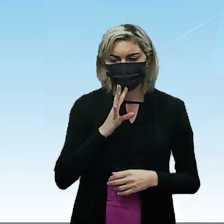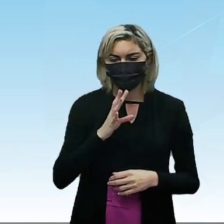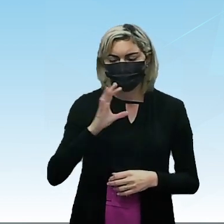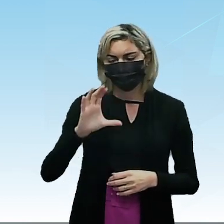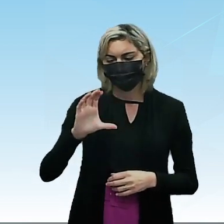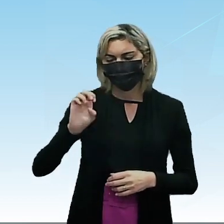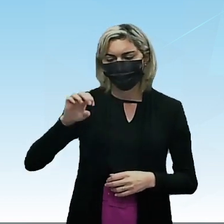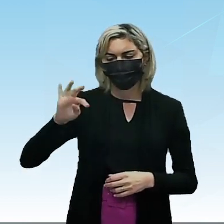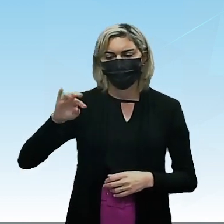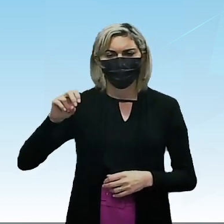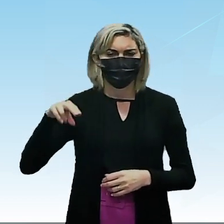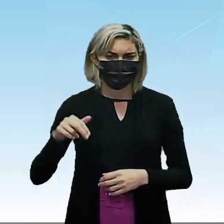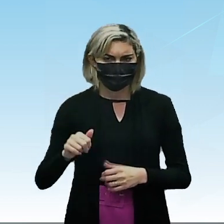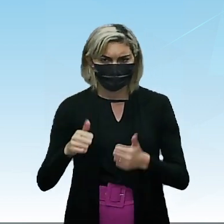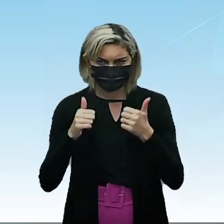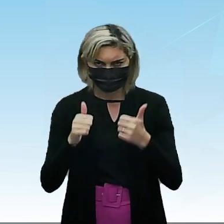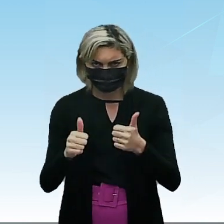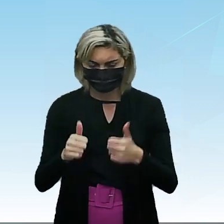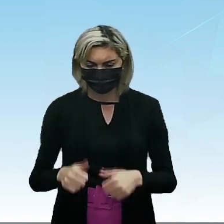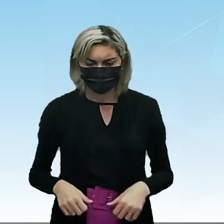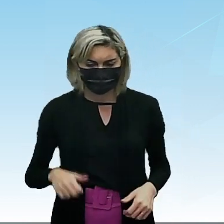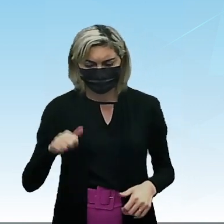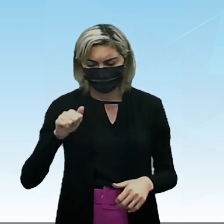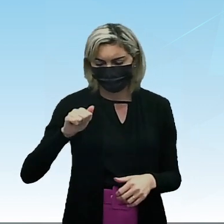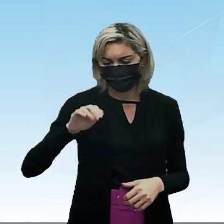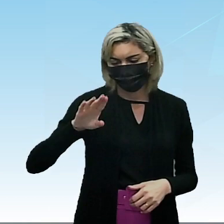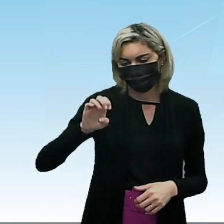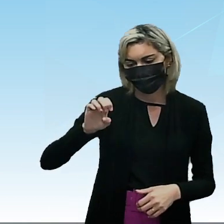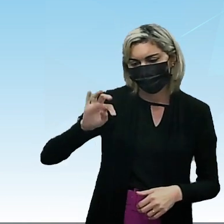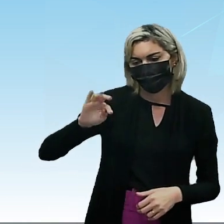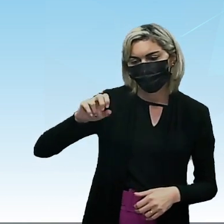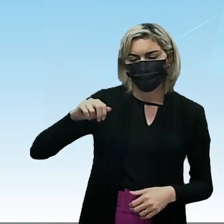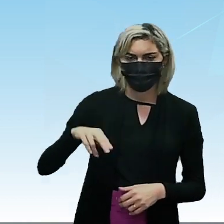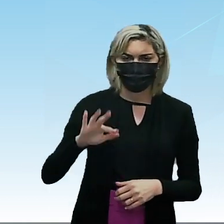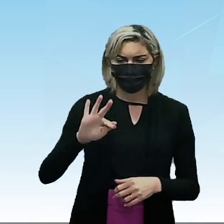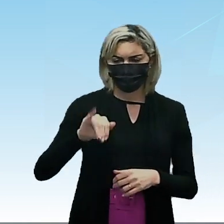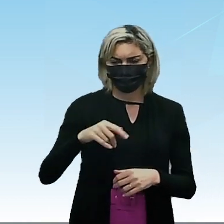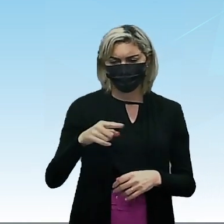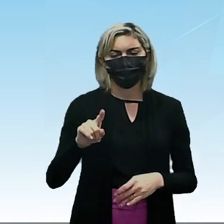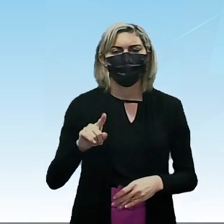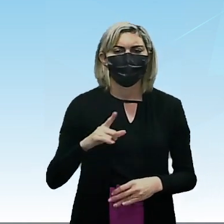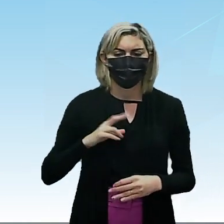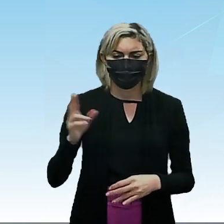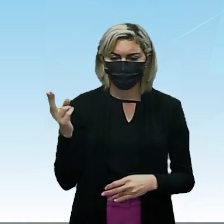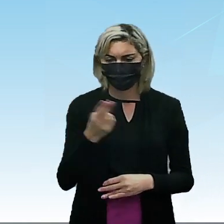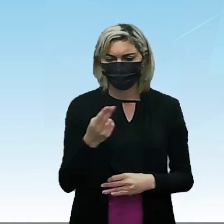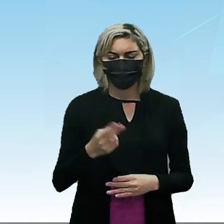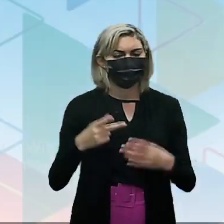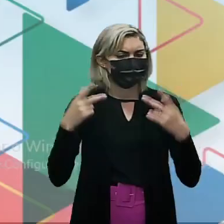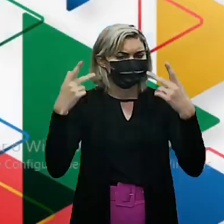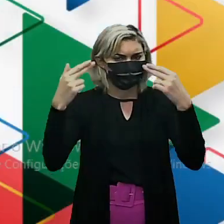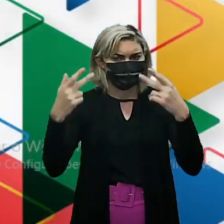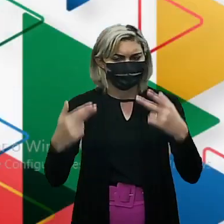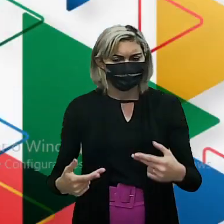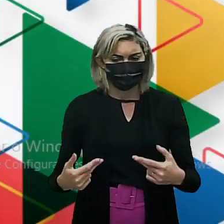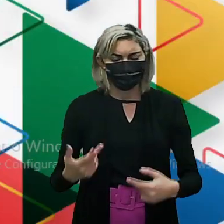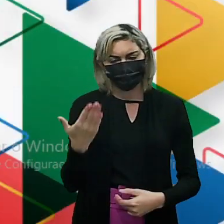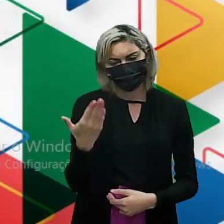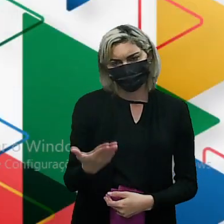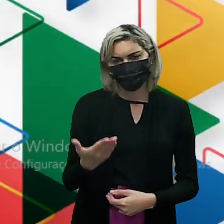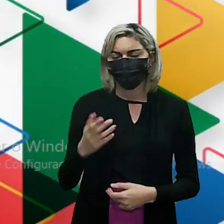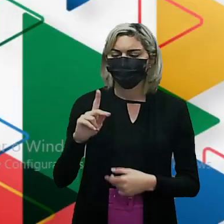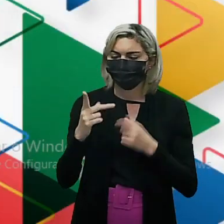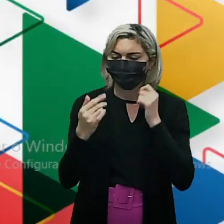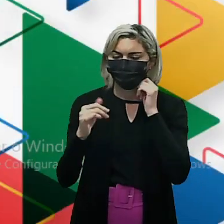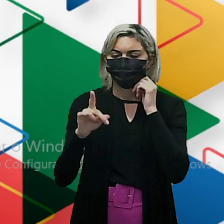cetona. Tá bom? Acetona. Show de bola? A função, a nomenclatura igualzinho a hidrocarboneto,